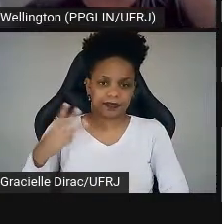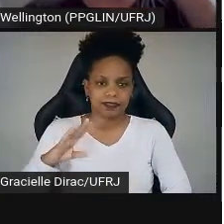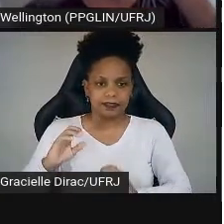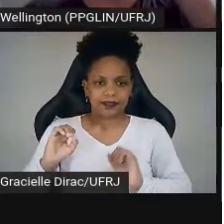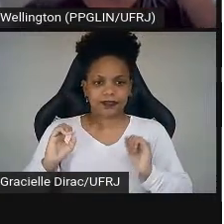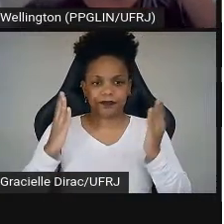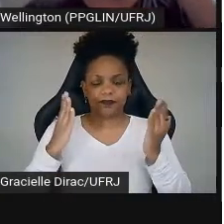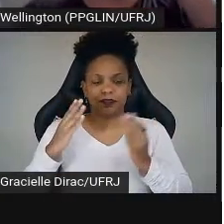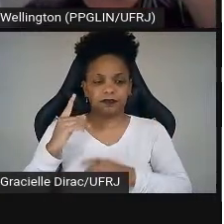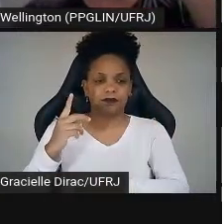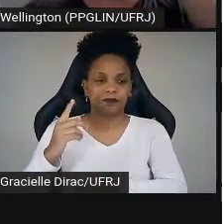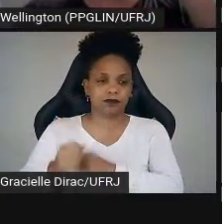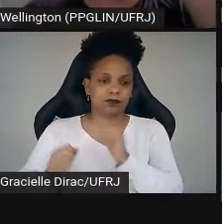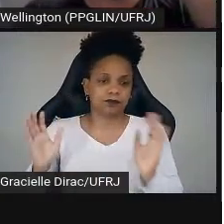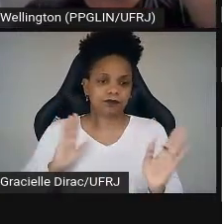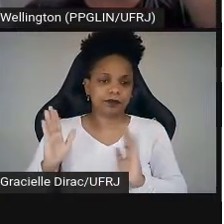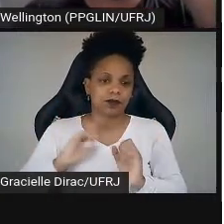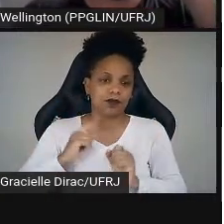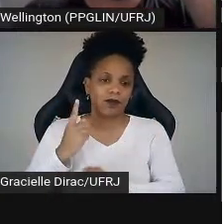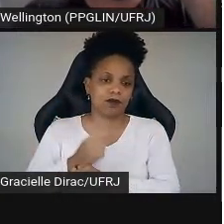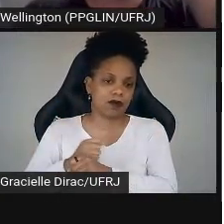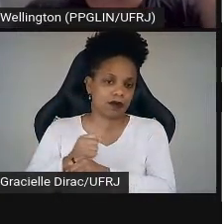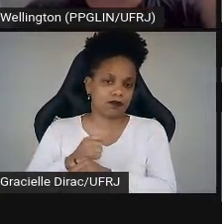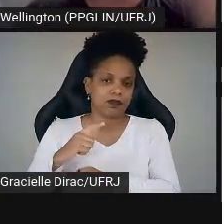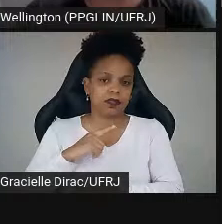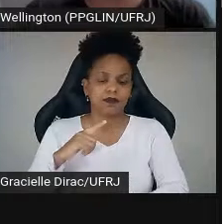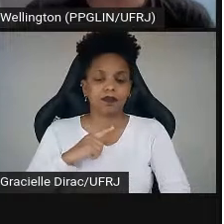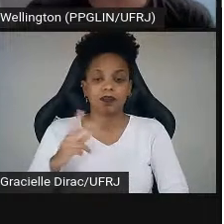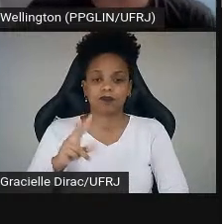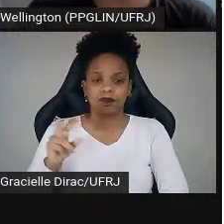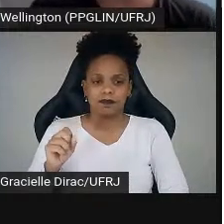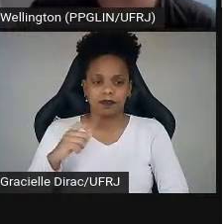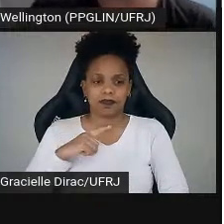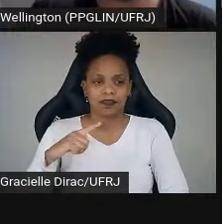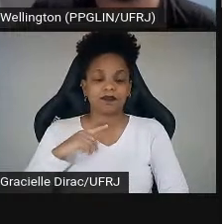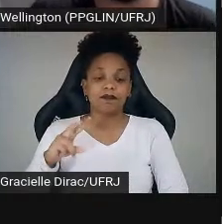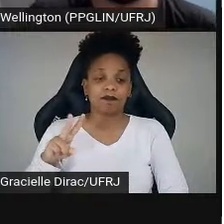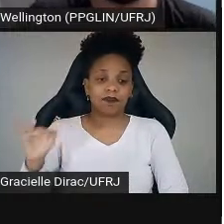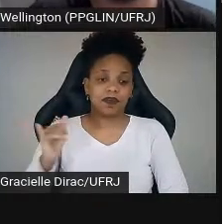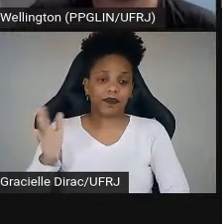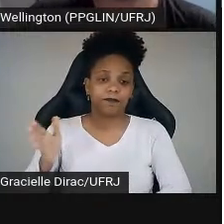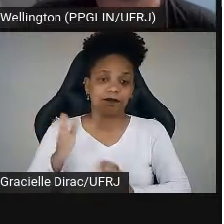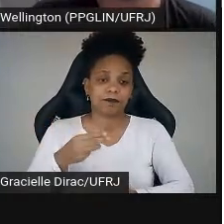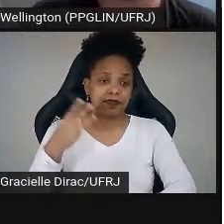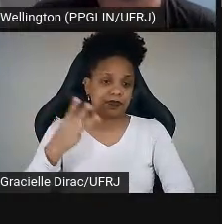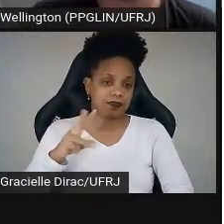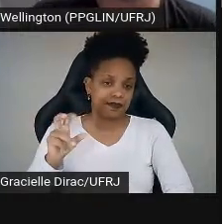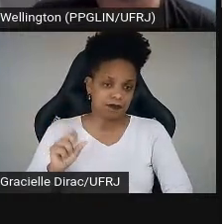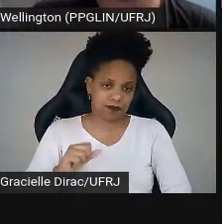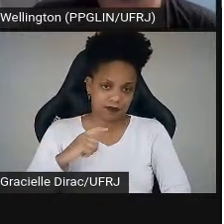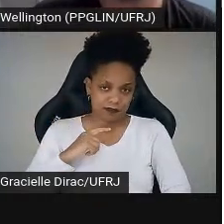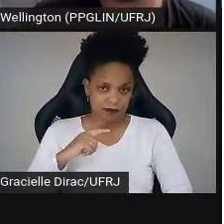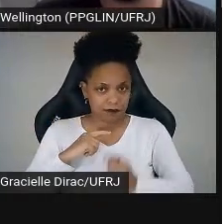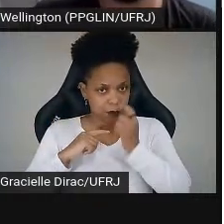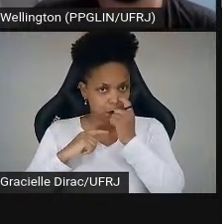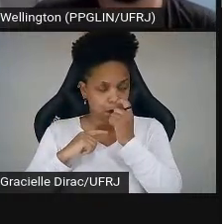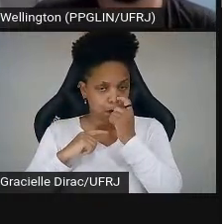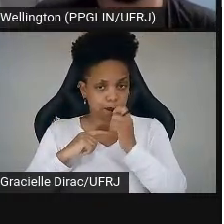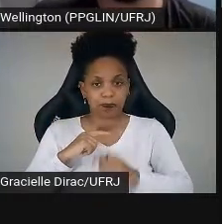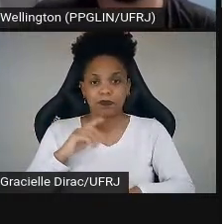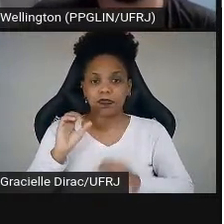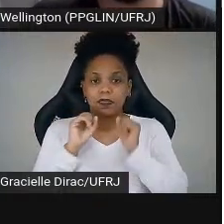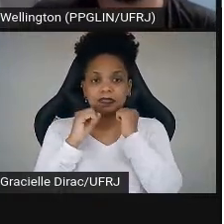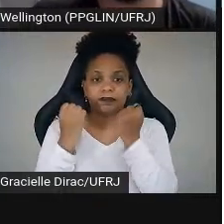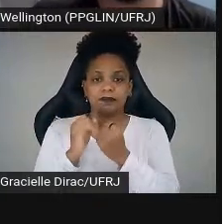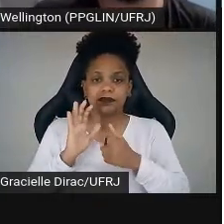primeiros nós já organizamos duas vezes e a gente está indo para a terceira organização nesse ano. É o Seminário de